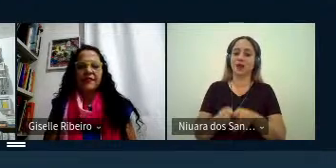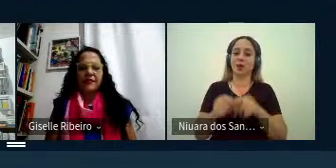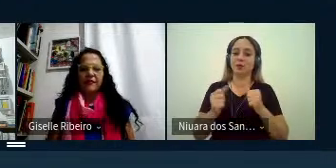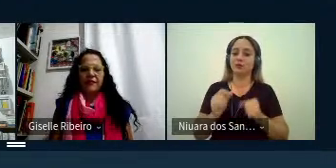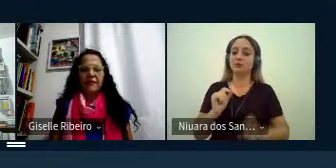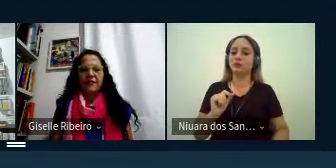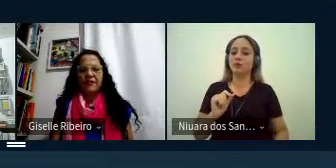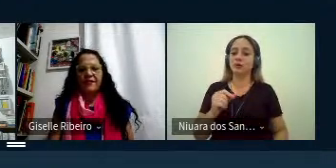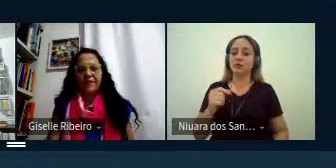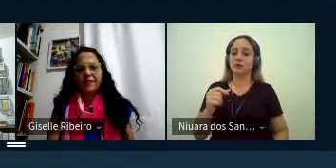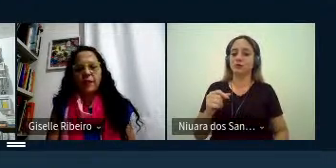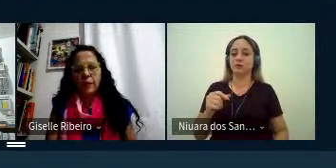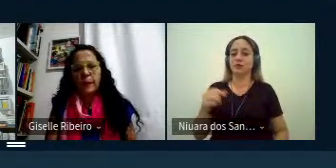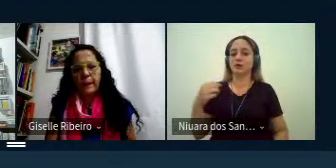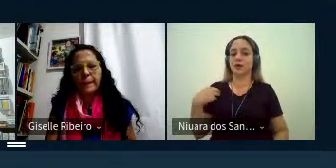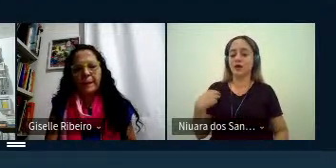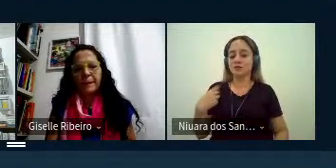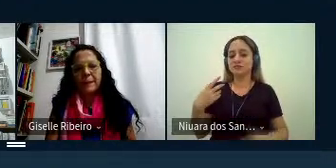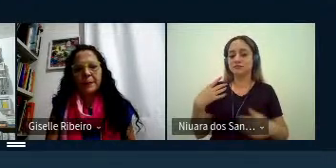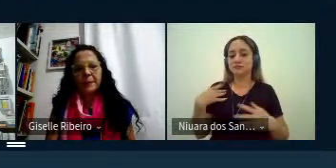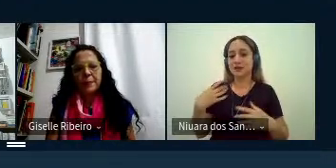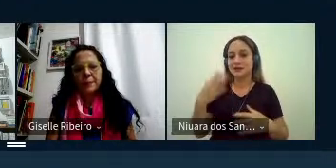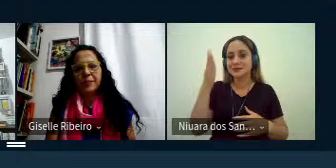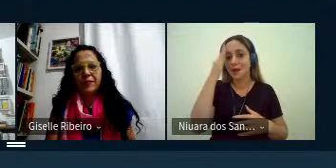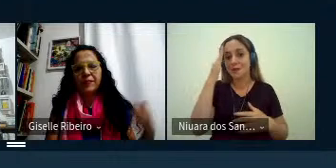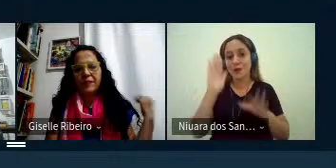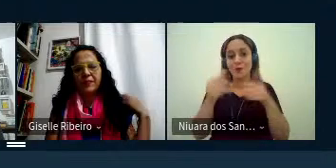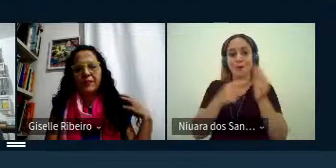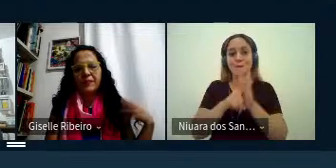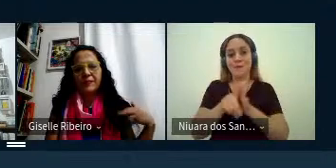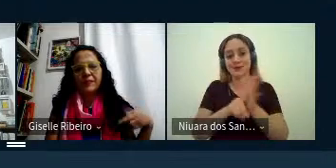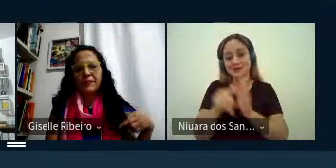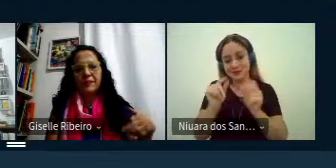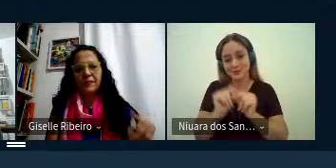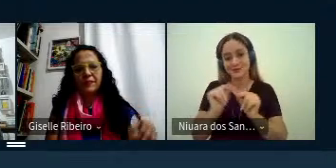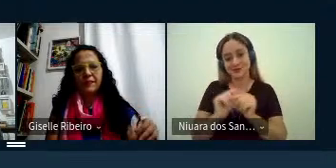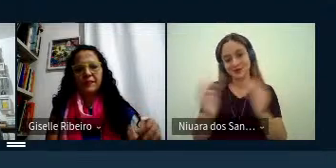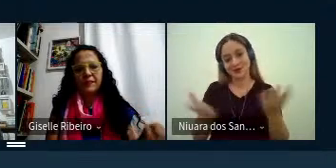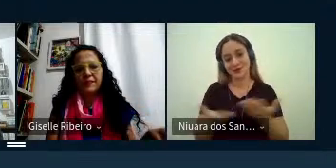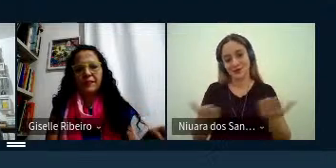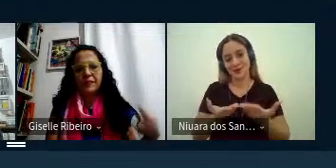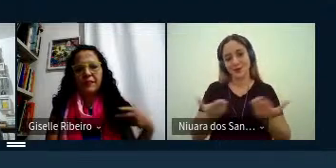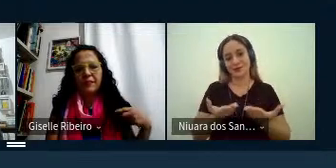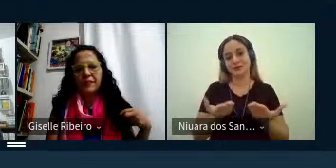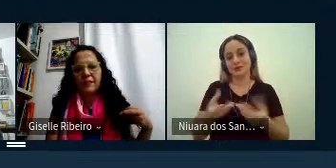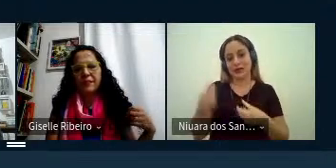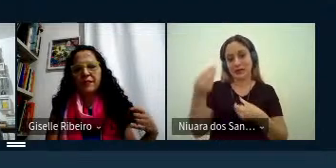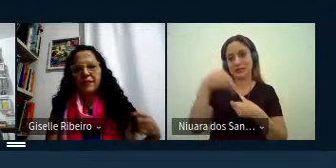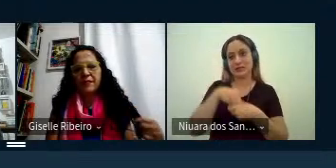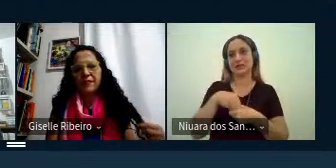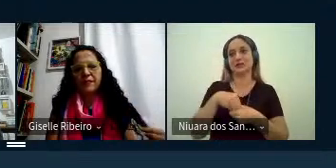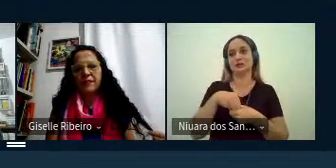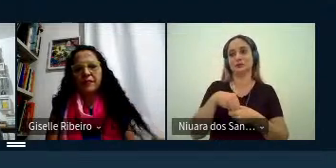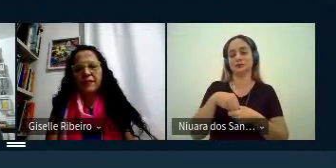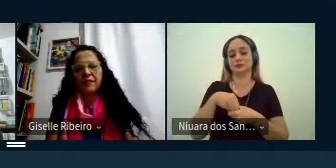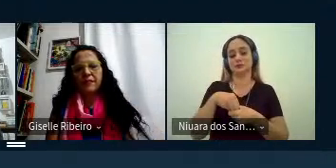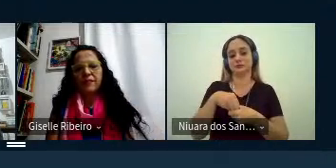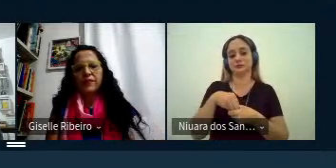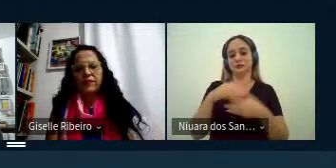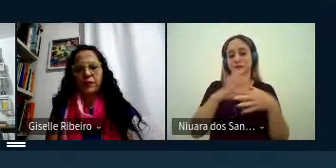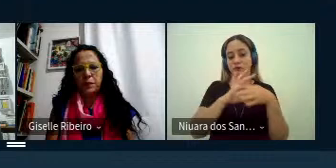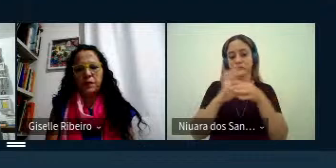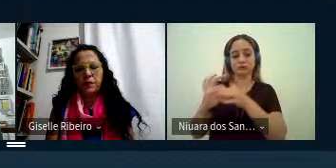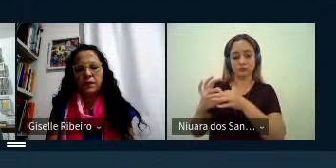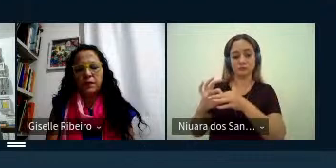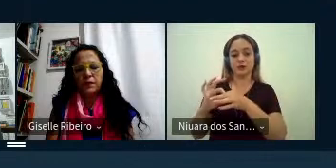ficar a par né das pesquisas que estão sendo realizadas né na dentro desse do do contexto